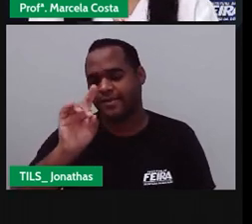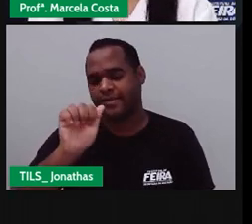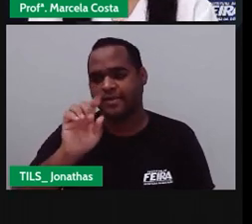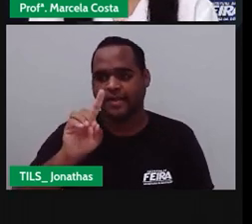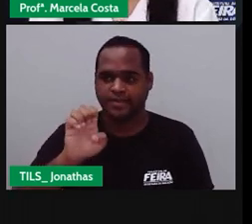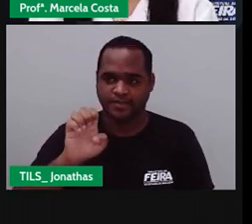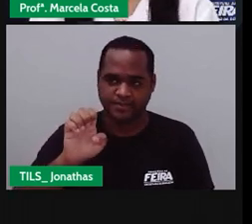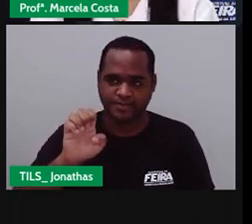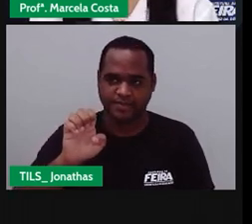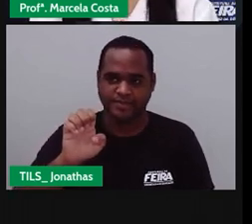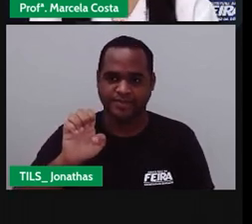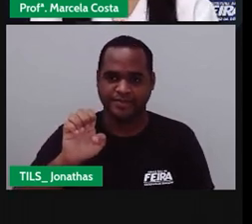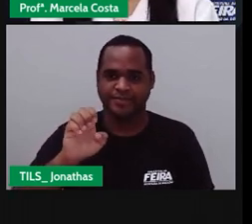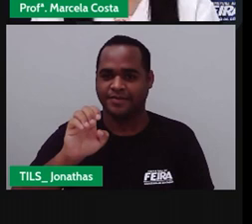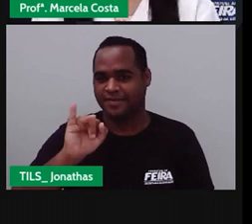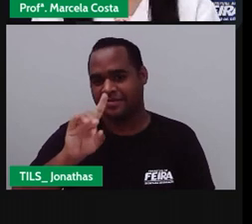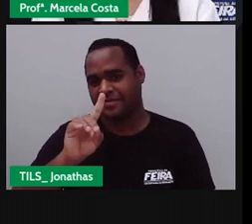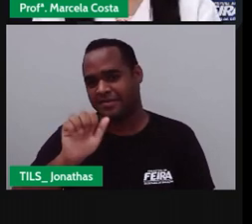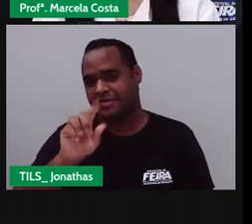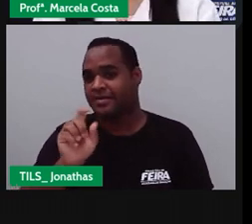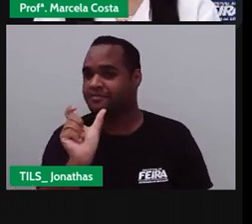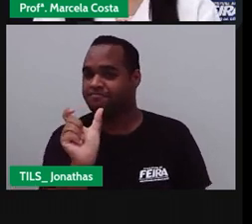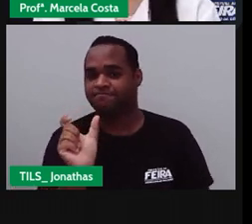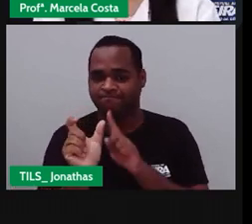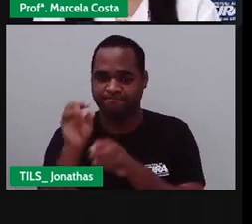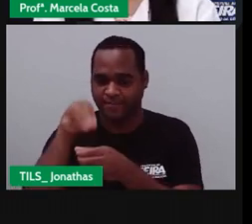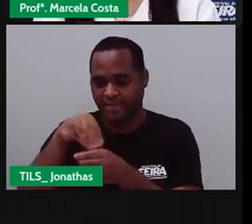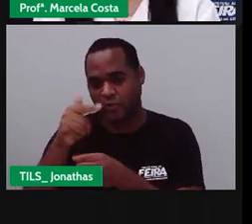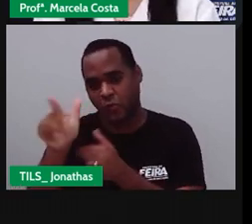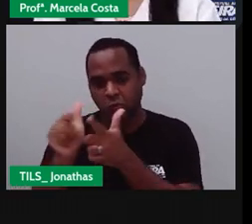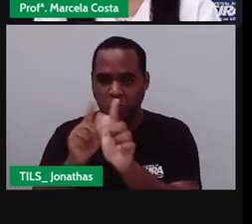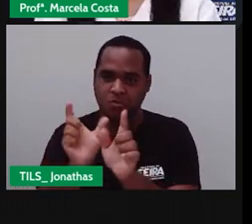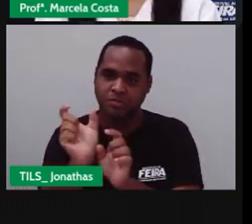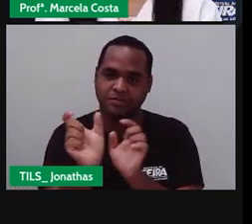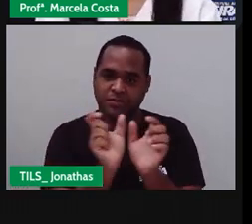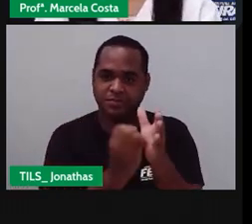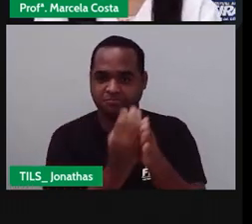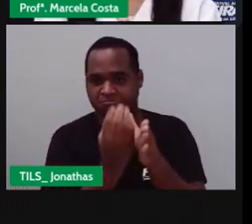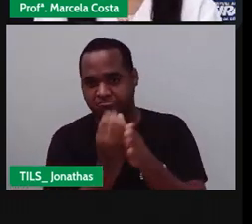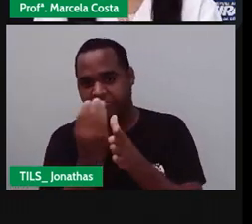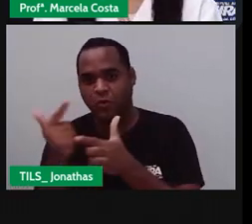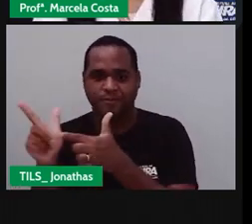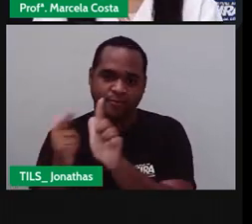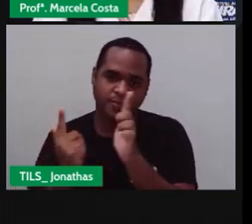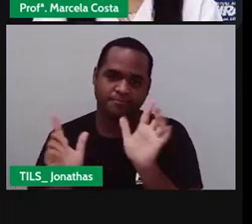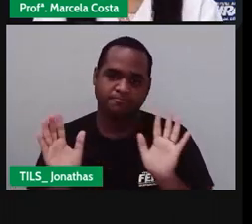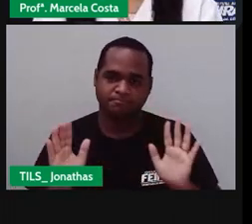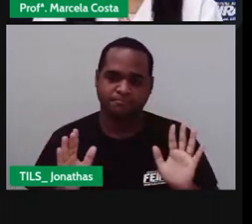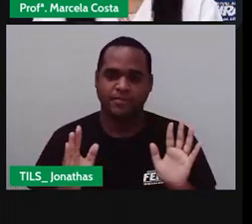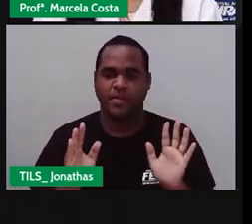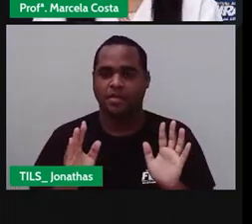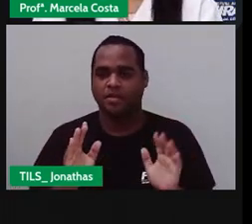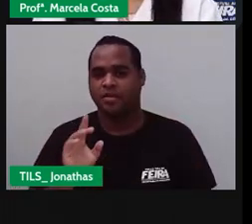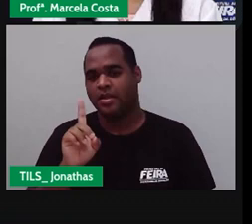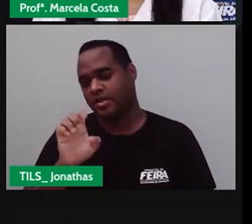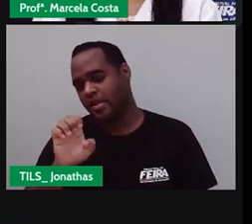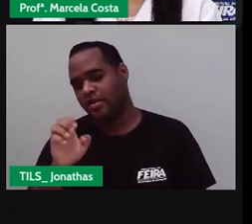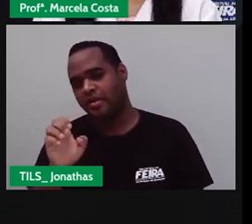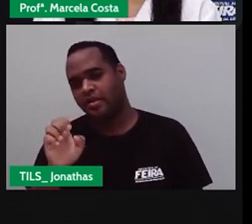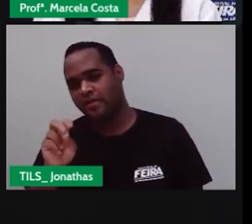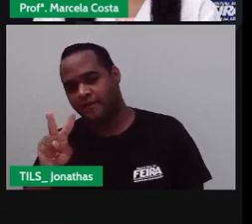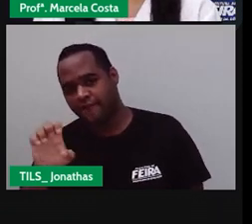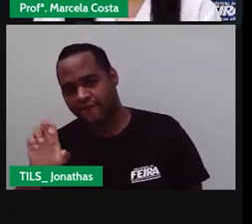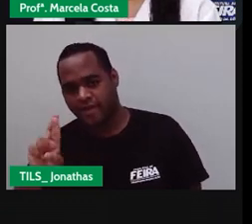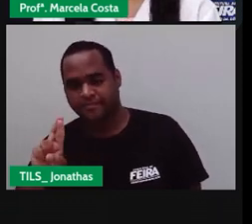sílabas Que tem nessa palavra A gente também consegue Formar outras Olha só De Ver